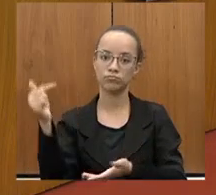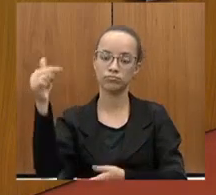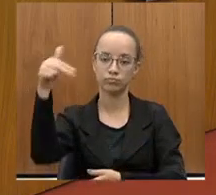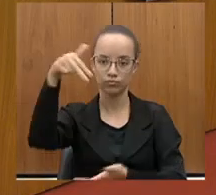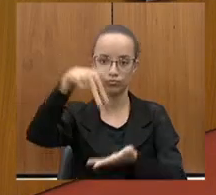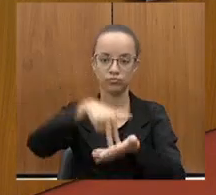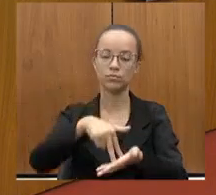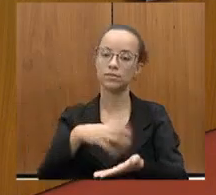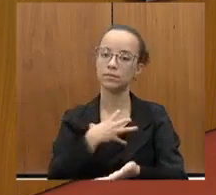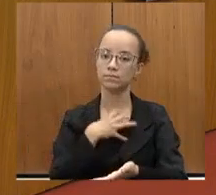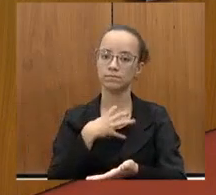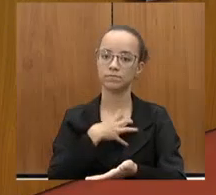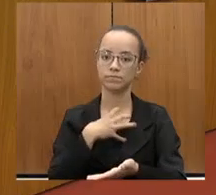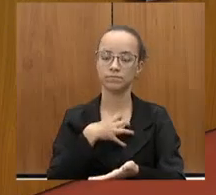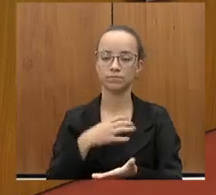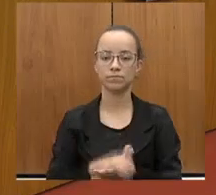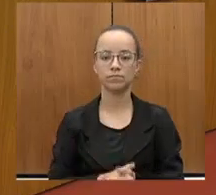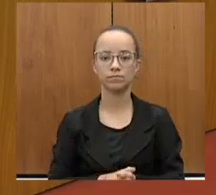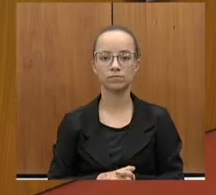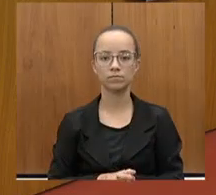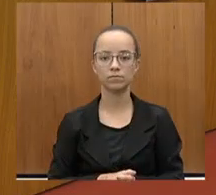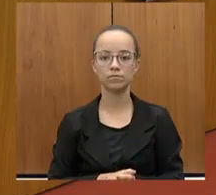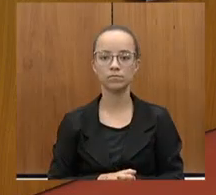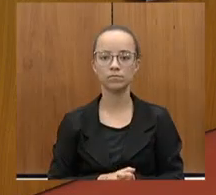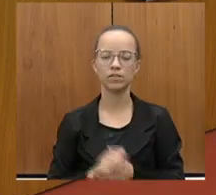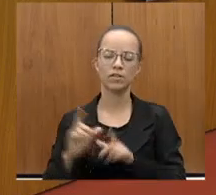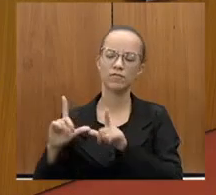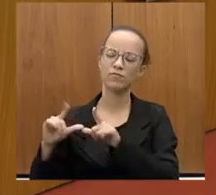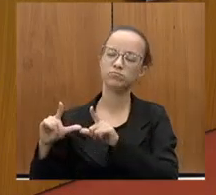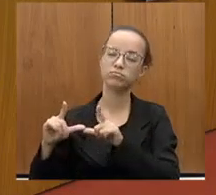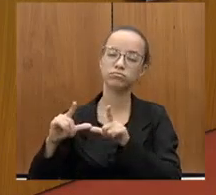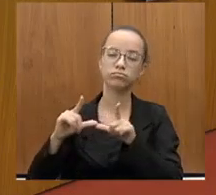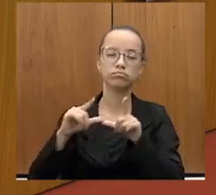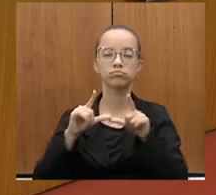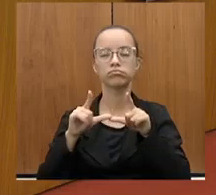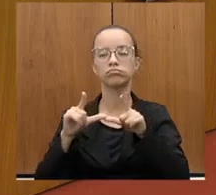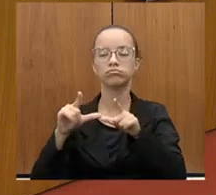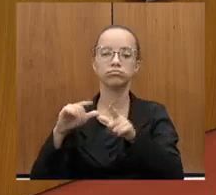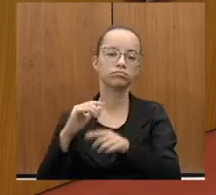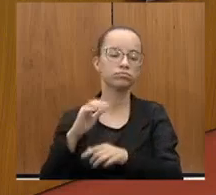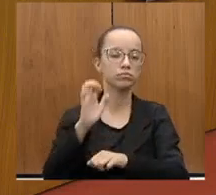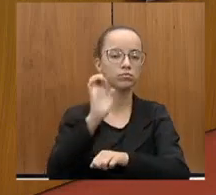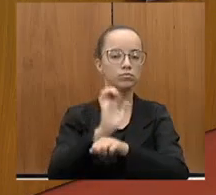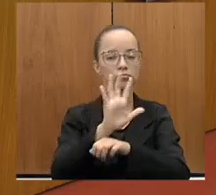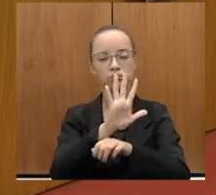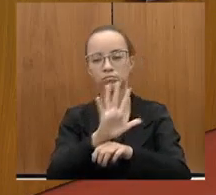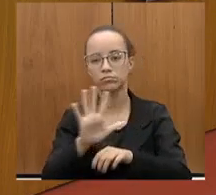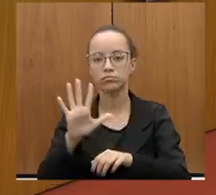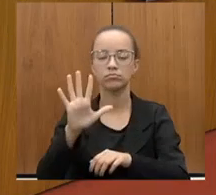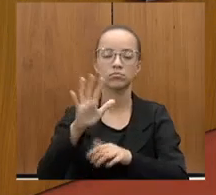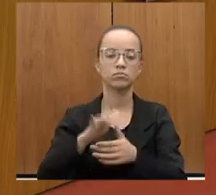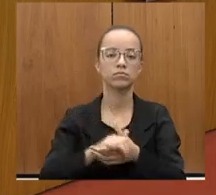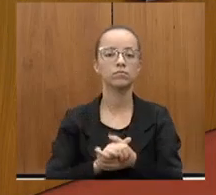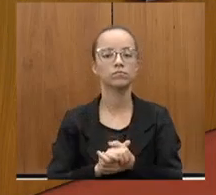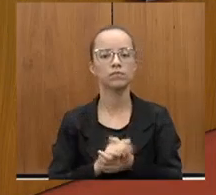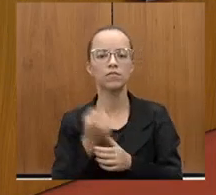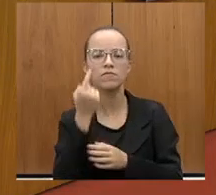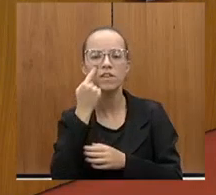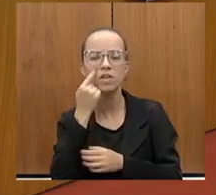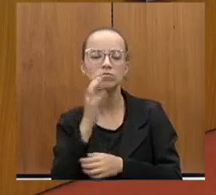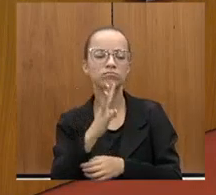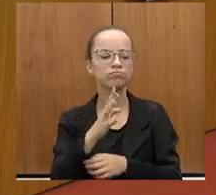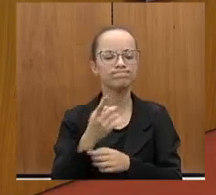Marcos, tivemos três vezes na Bahia, viajamos esse Estado inteiro, contato, vendo as estradas,